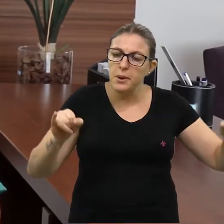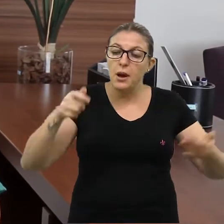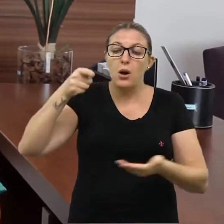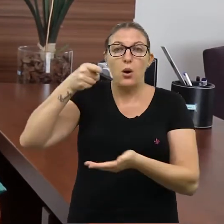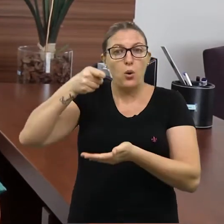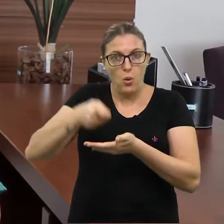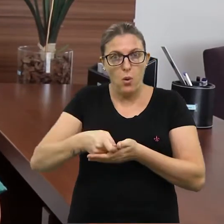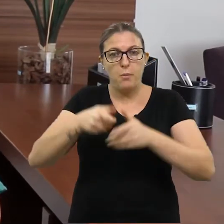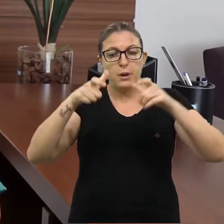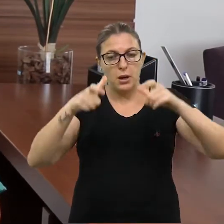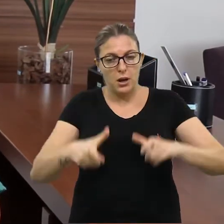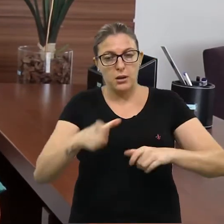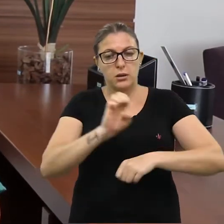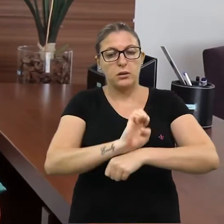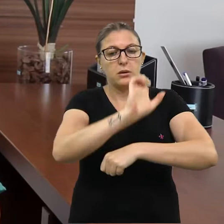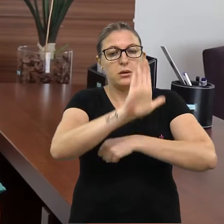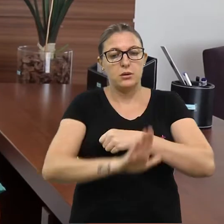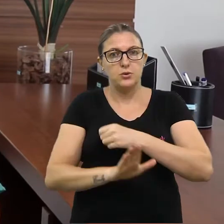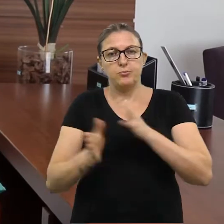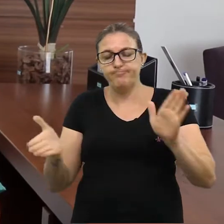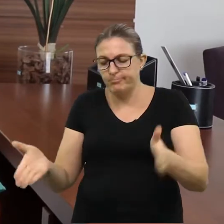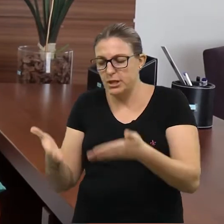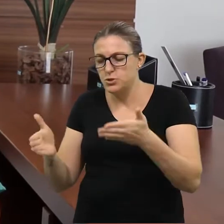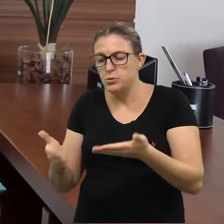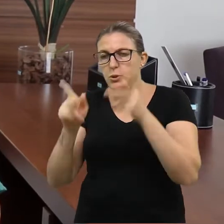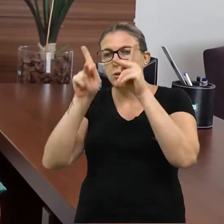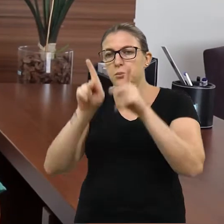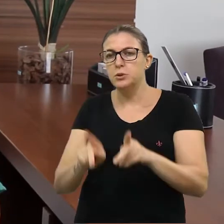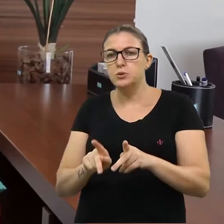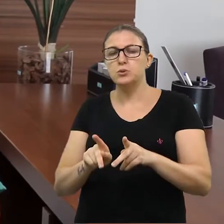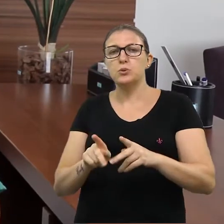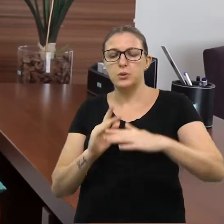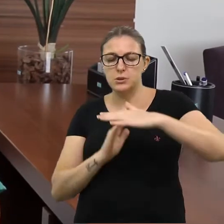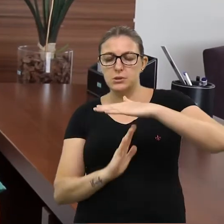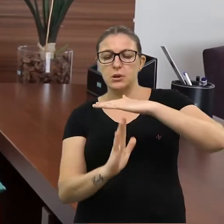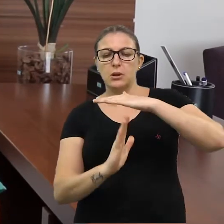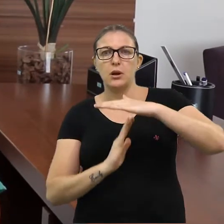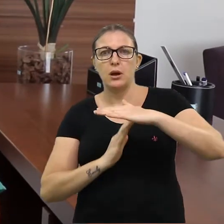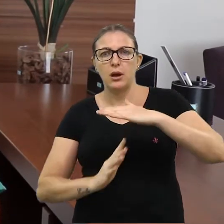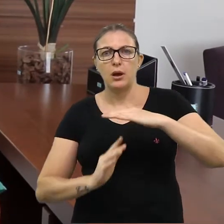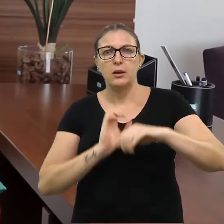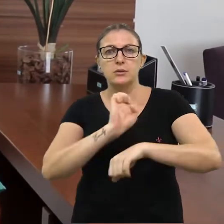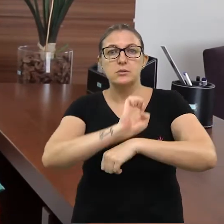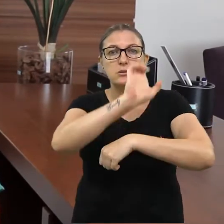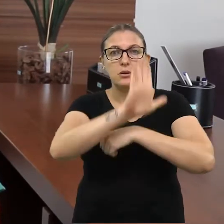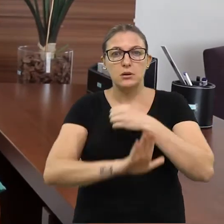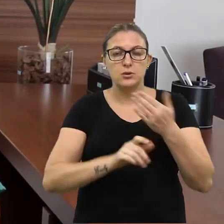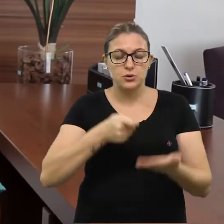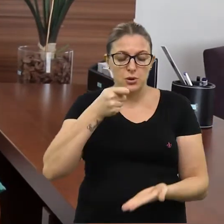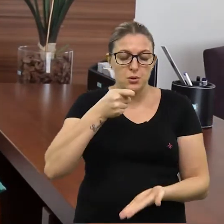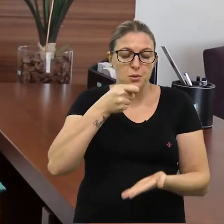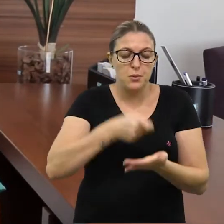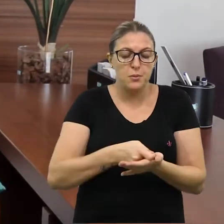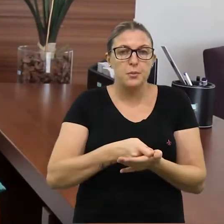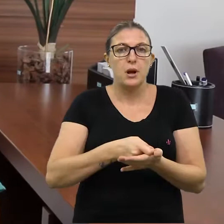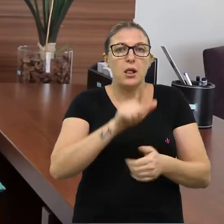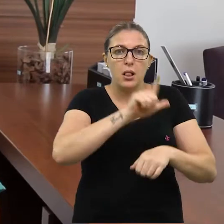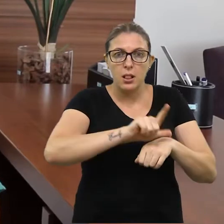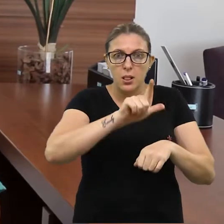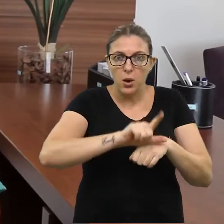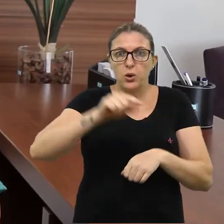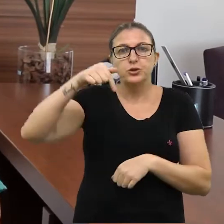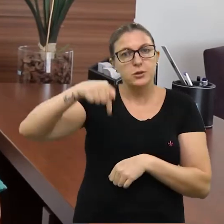Compre Local. Estimulando as pessoas, os clientes, os consumidores, Erechim e região, a comprar no nosso